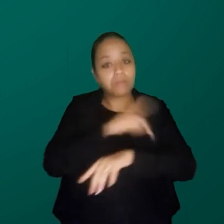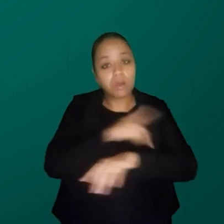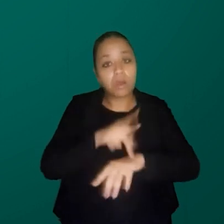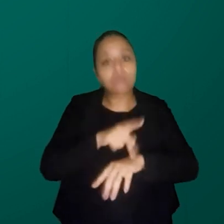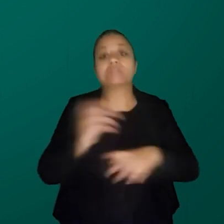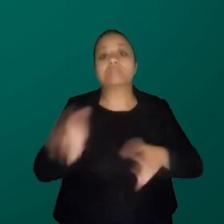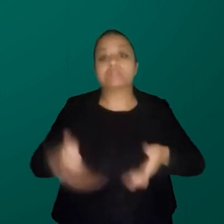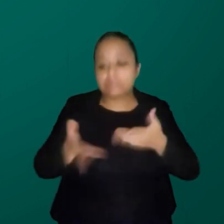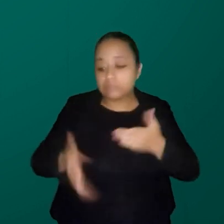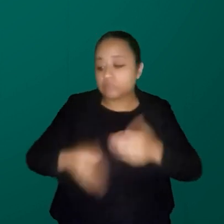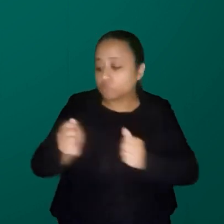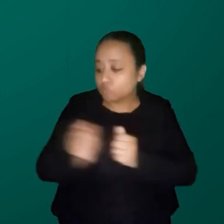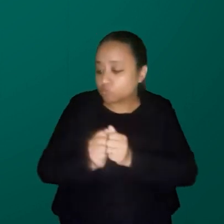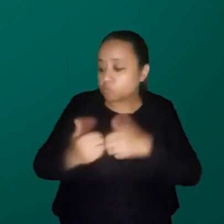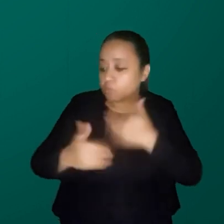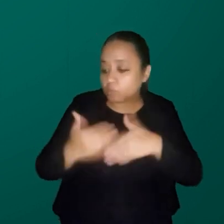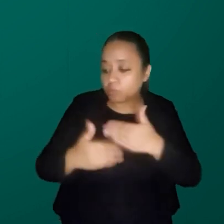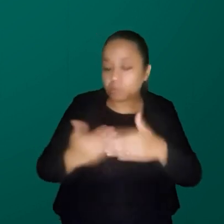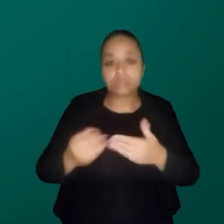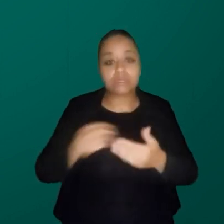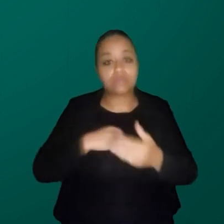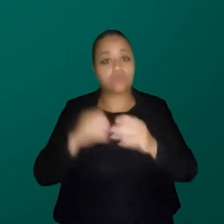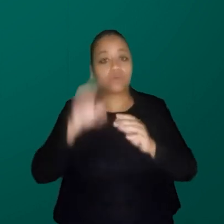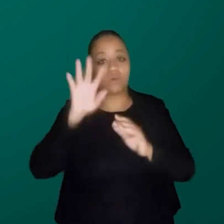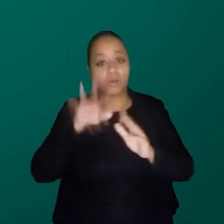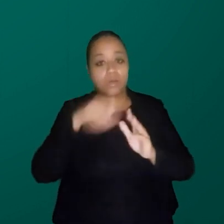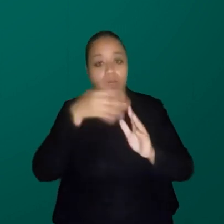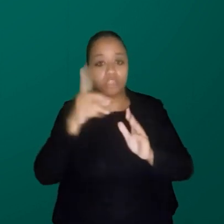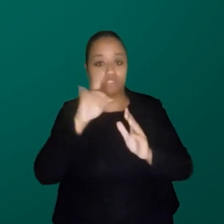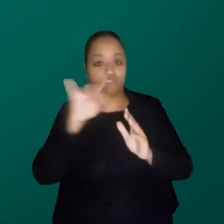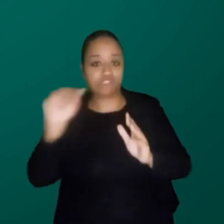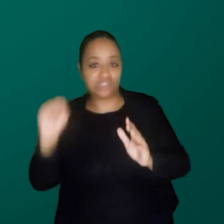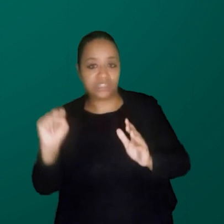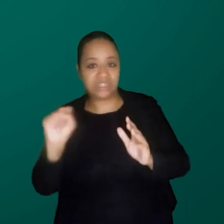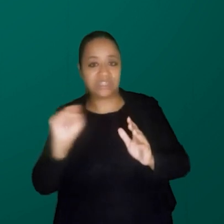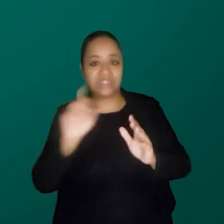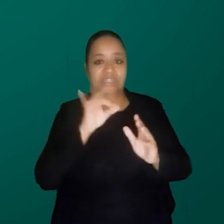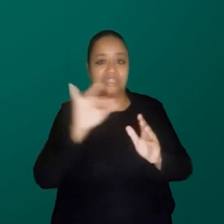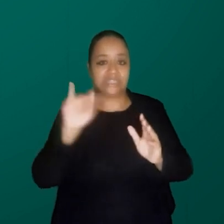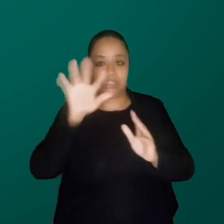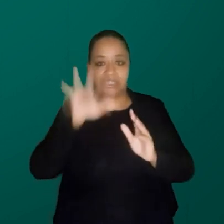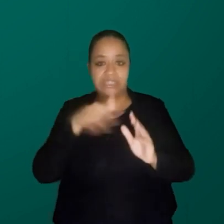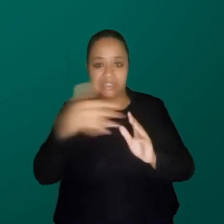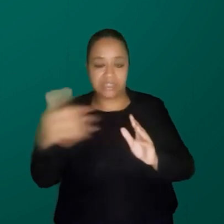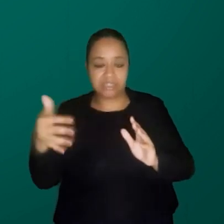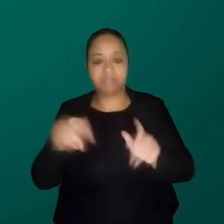produziu agora um calendário e o livro.